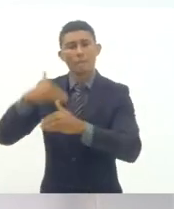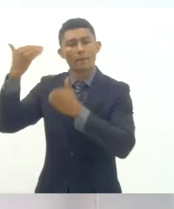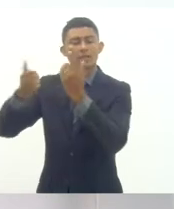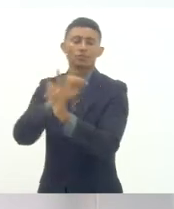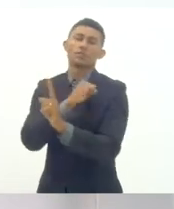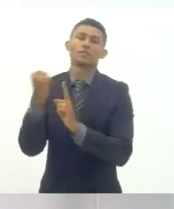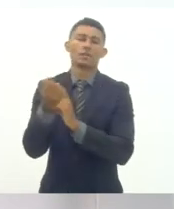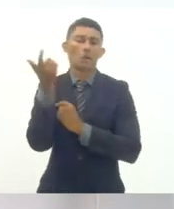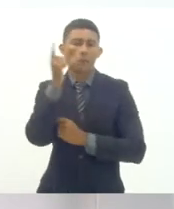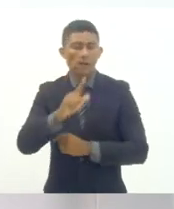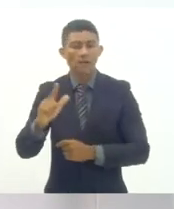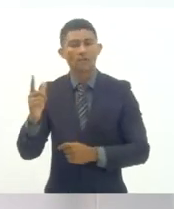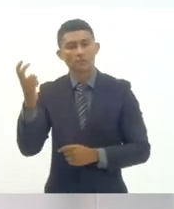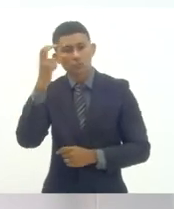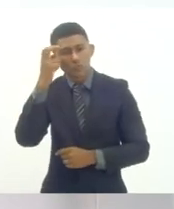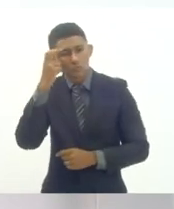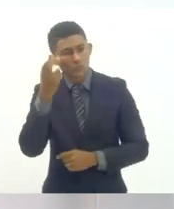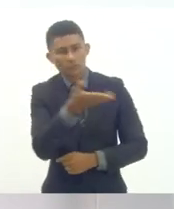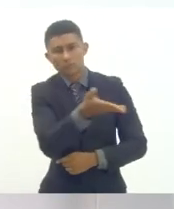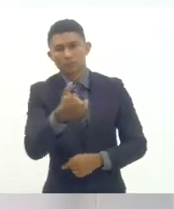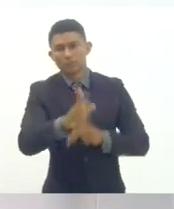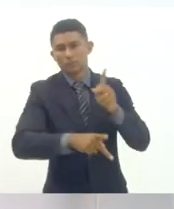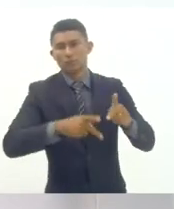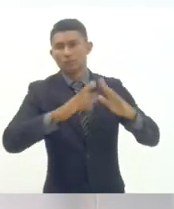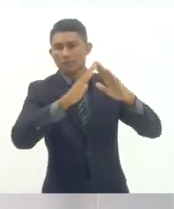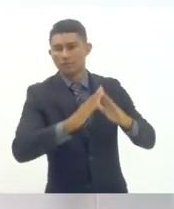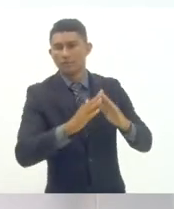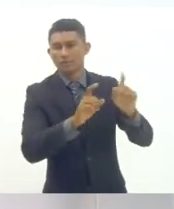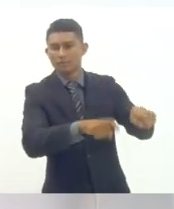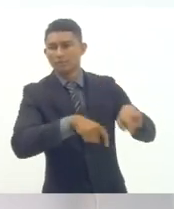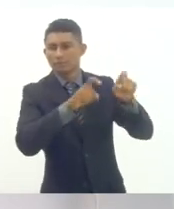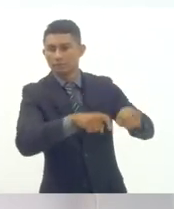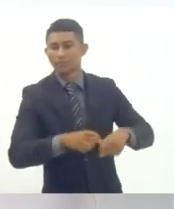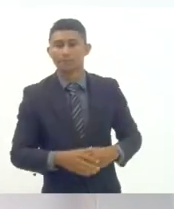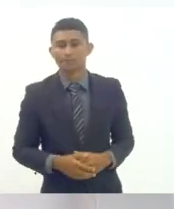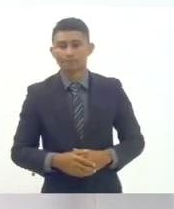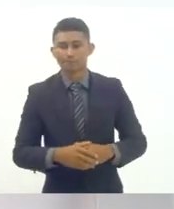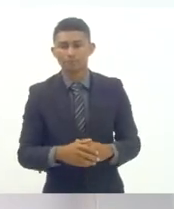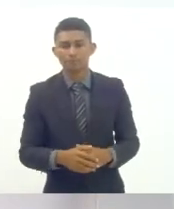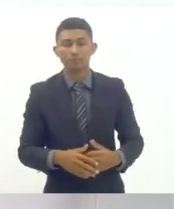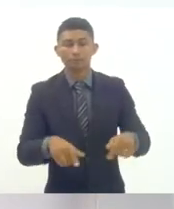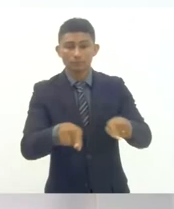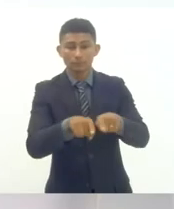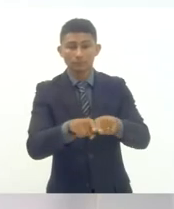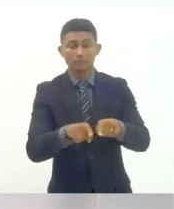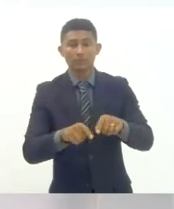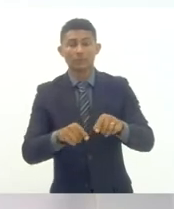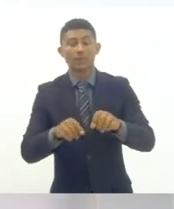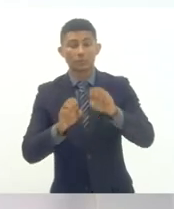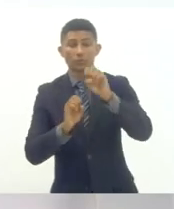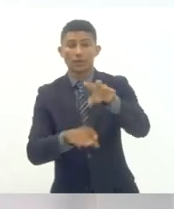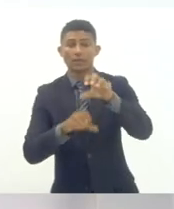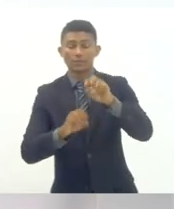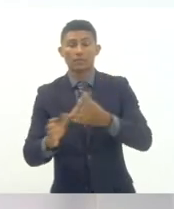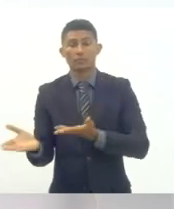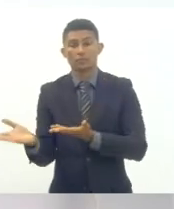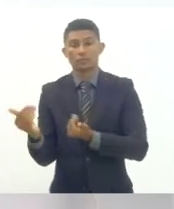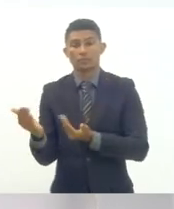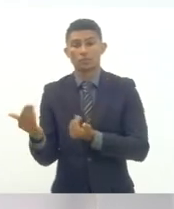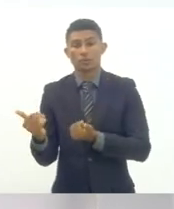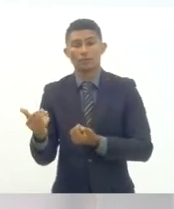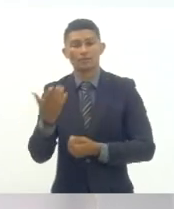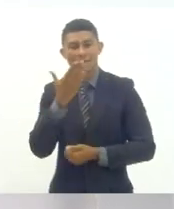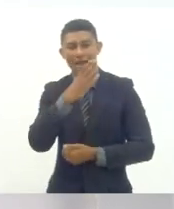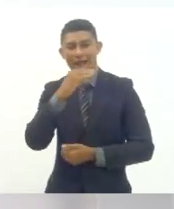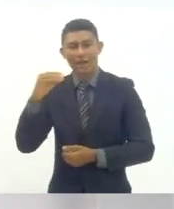e cultural das populações do campo da educação de jovens e adultos a EJA considerando o